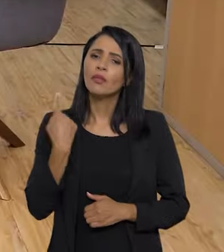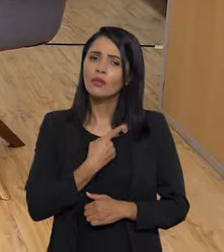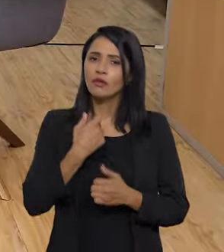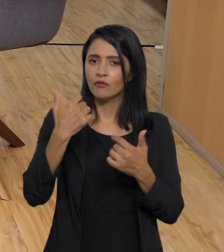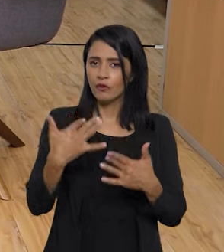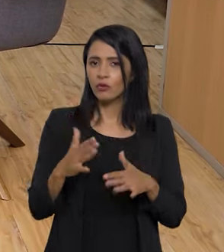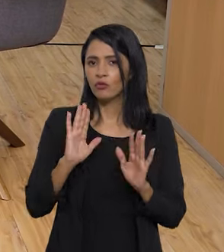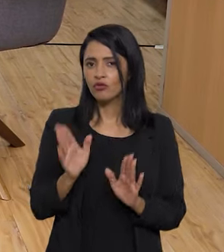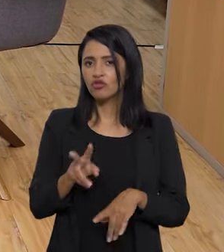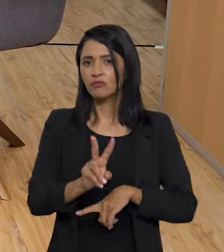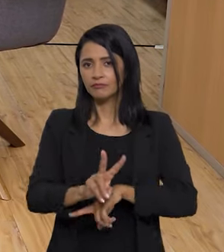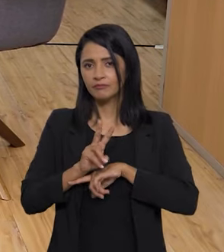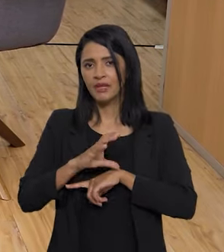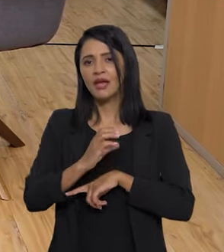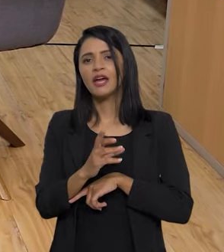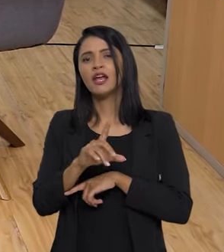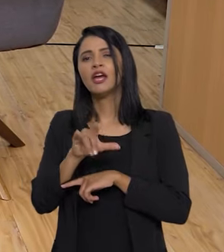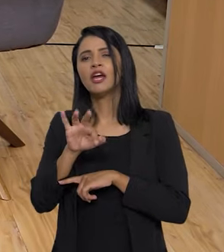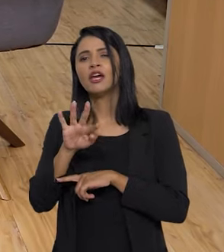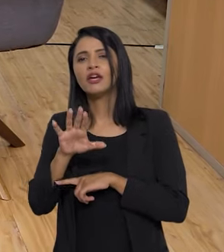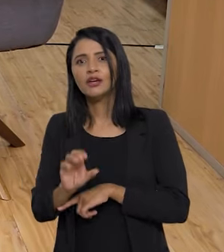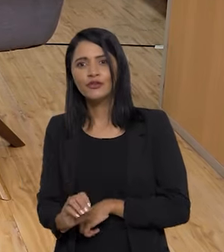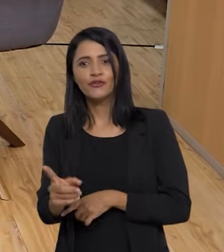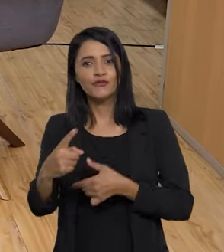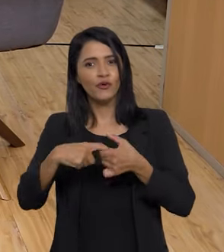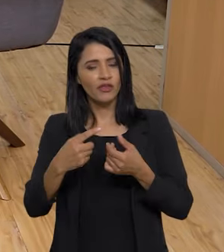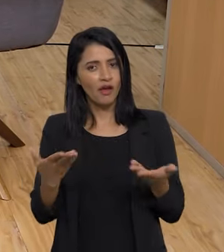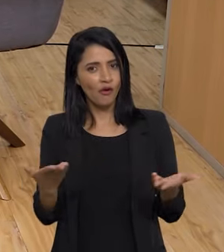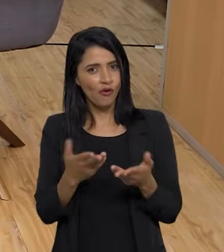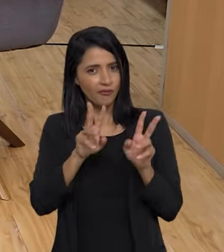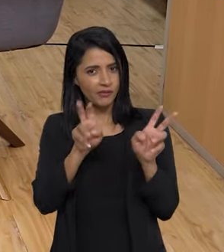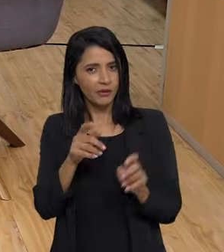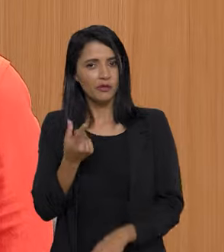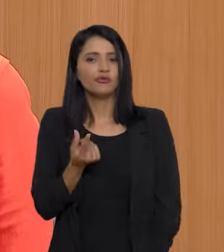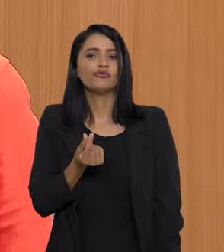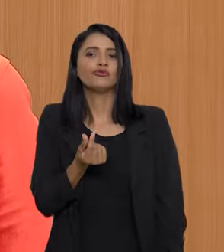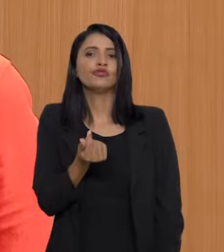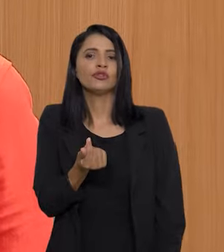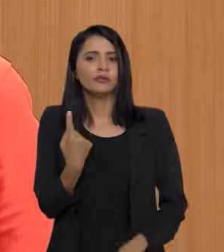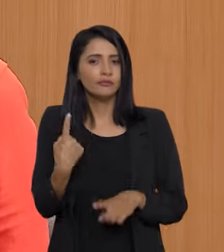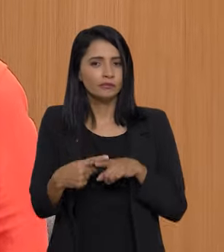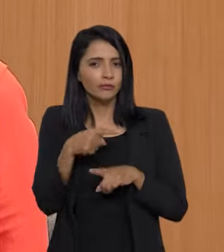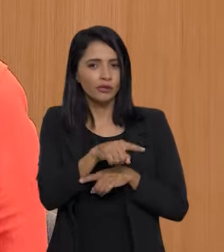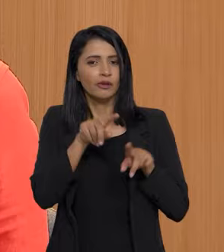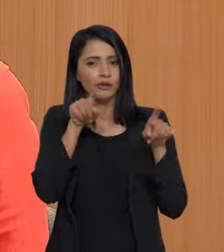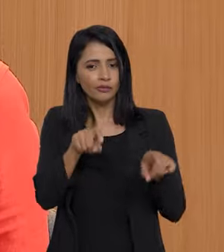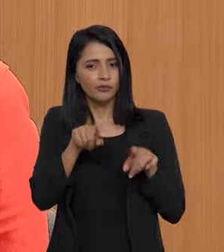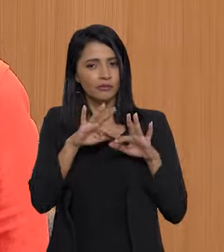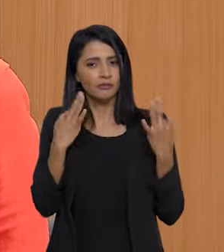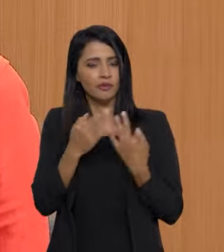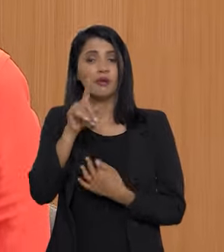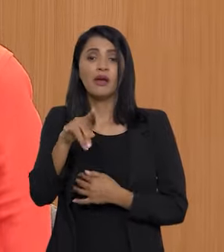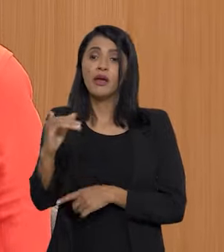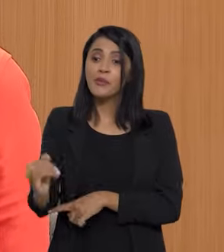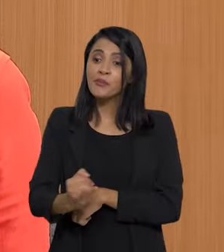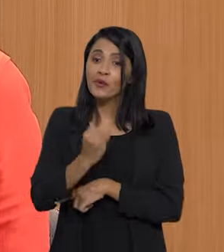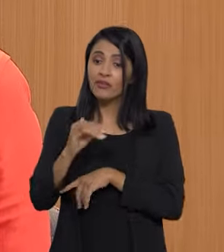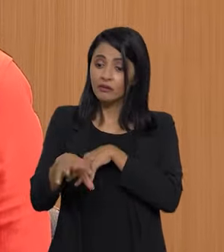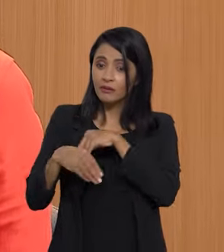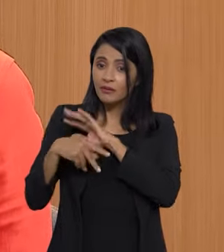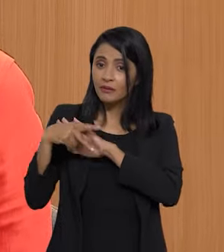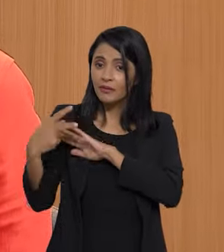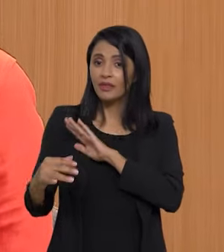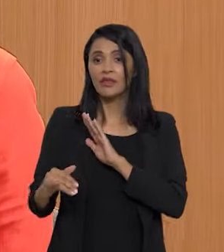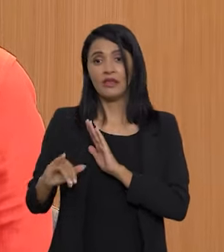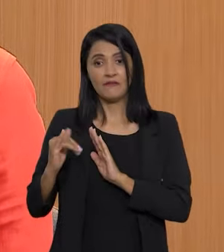Ministro, a gente falou de crédito no primeiro bloco e eu vou voltar falando de dinheiro. Isso porque a agricultura familiar é importante no